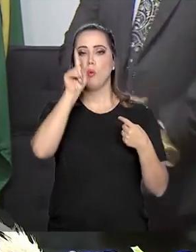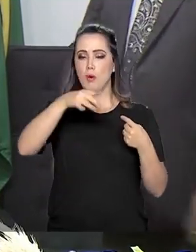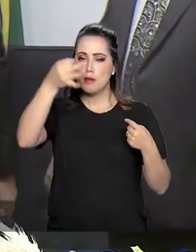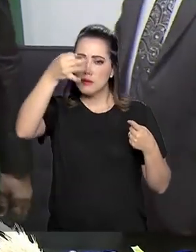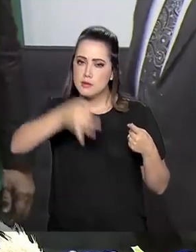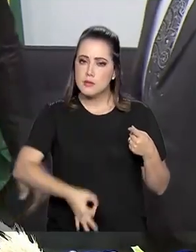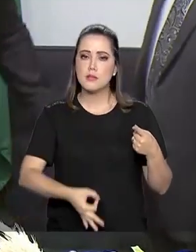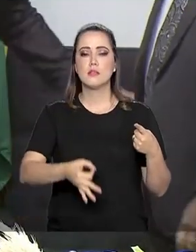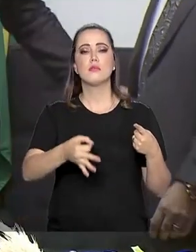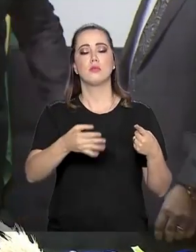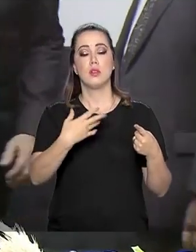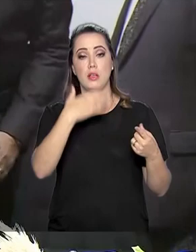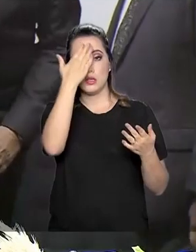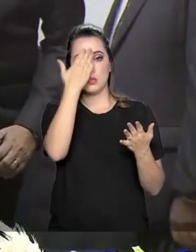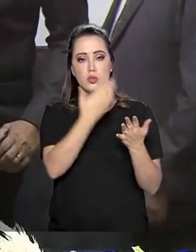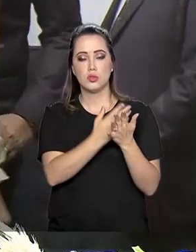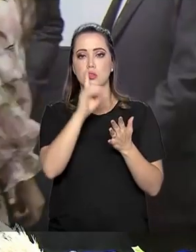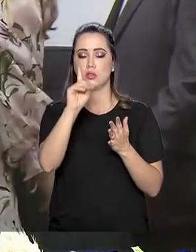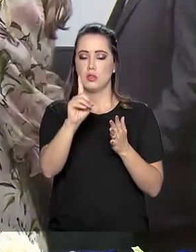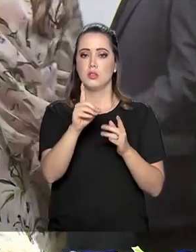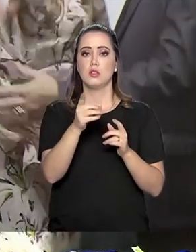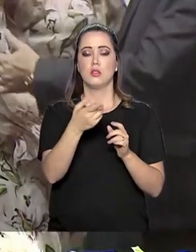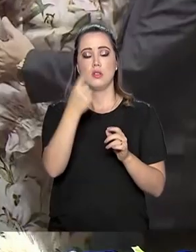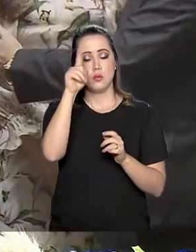terrivelmente evangélico.